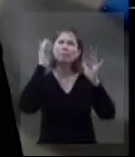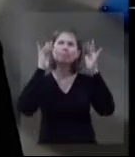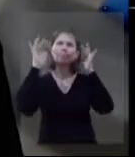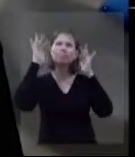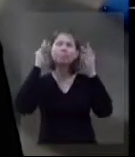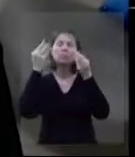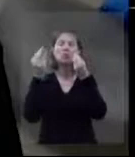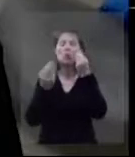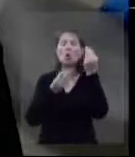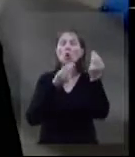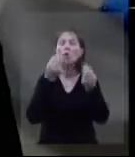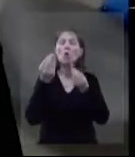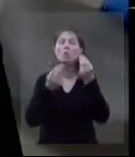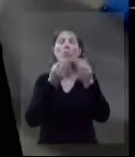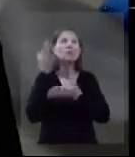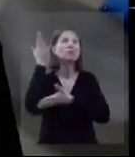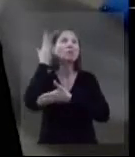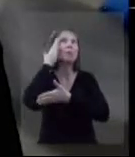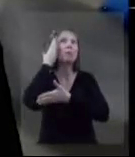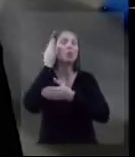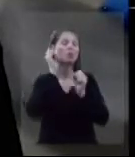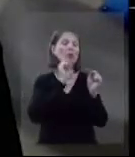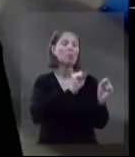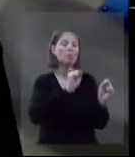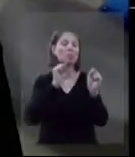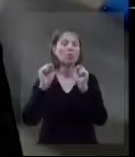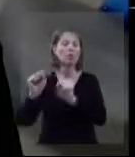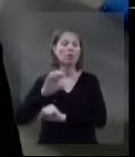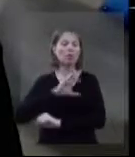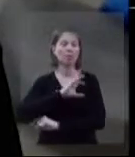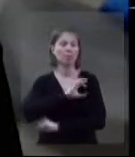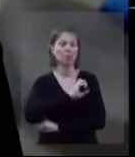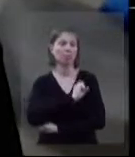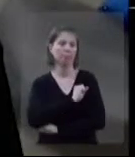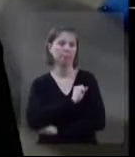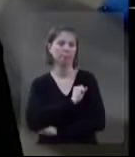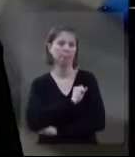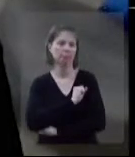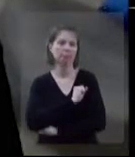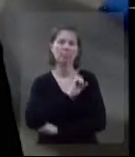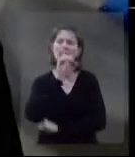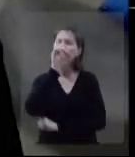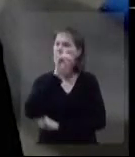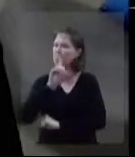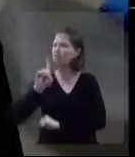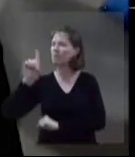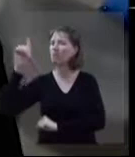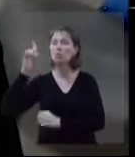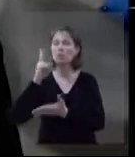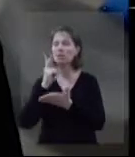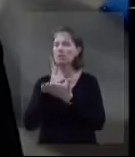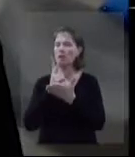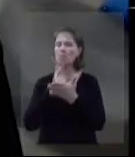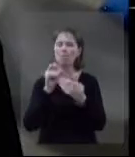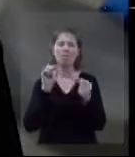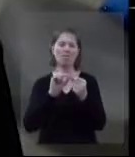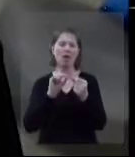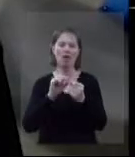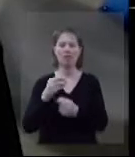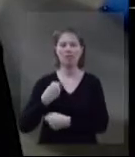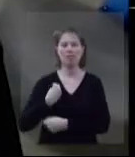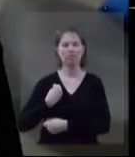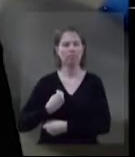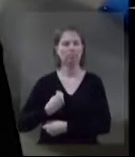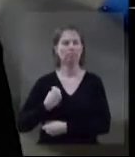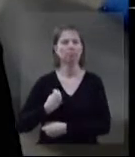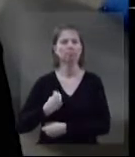Também refletir de onde vem tanta sabedoria, poder e amor. Não há como negar que Deus está por trás de tudo,